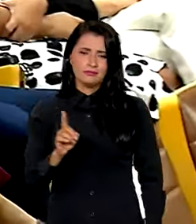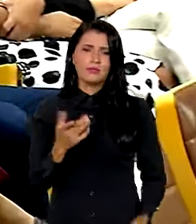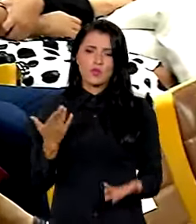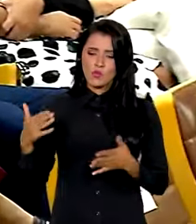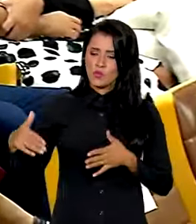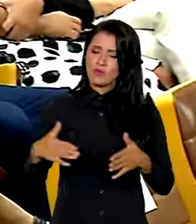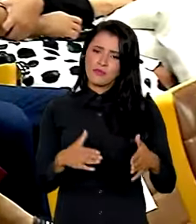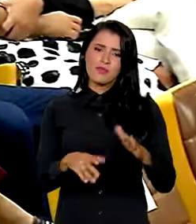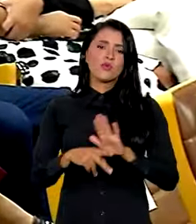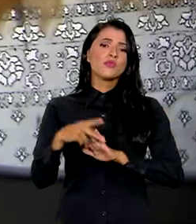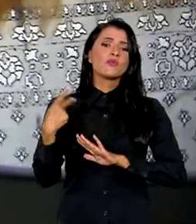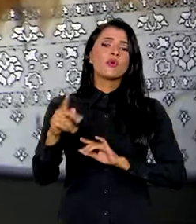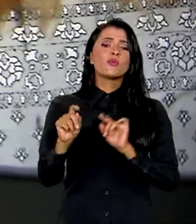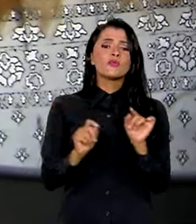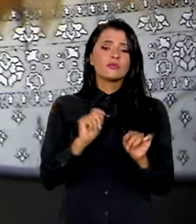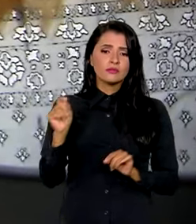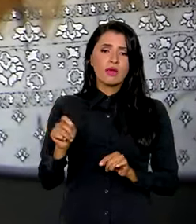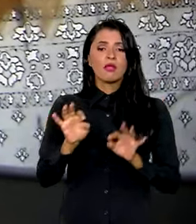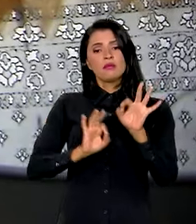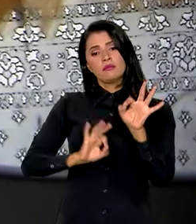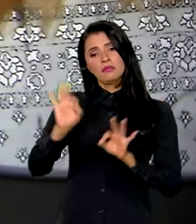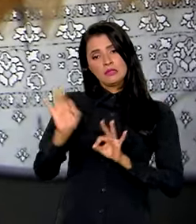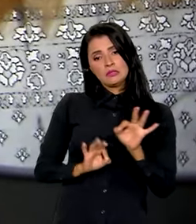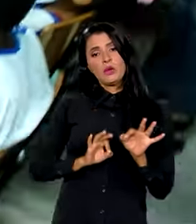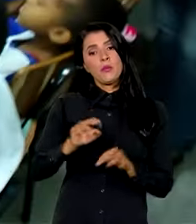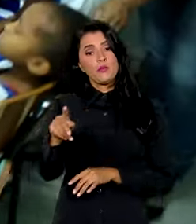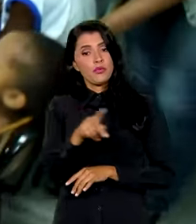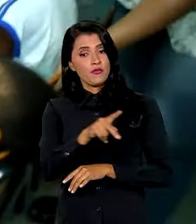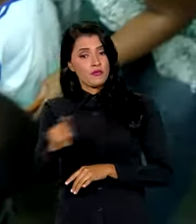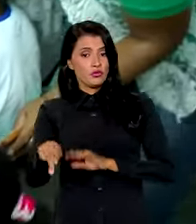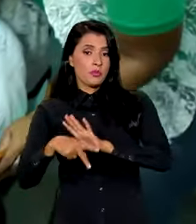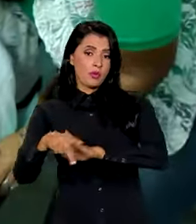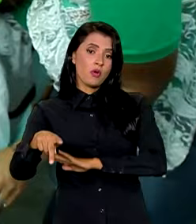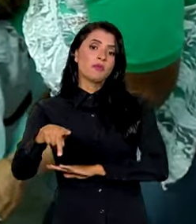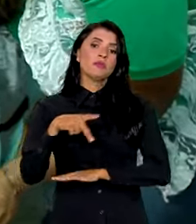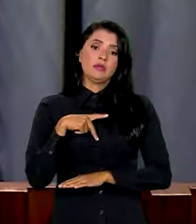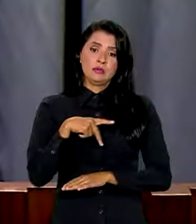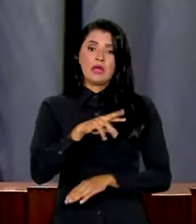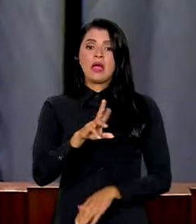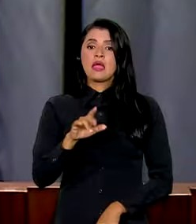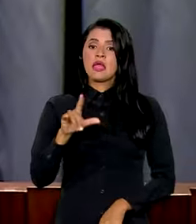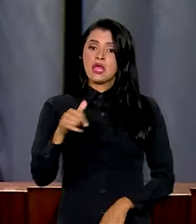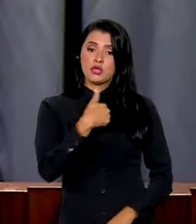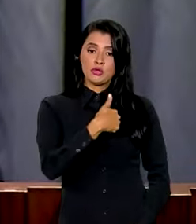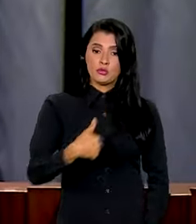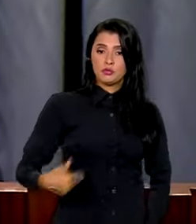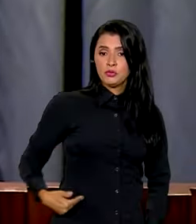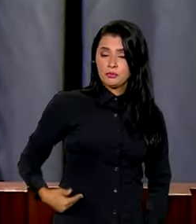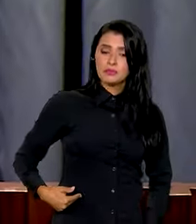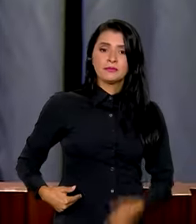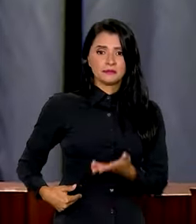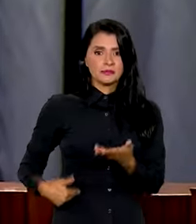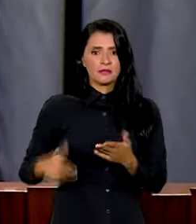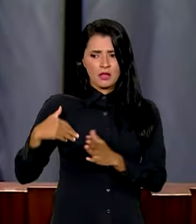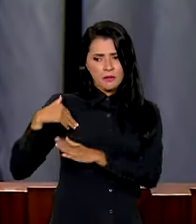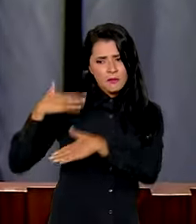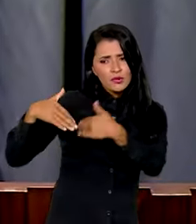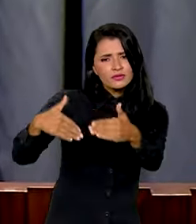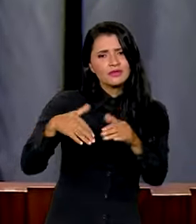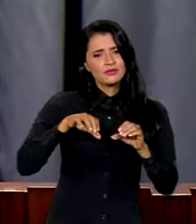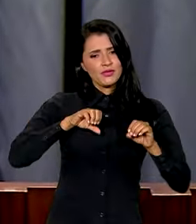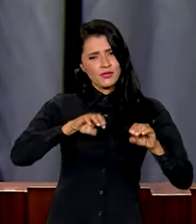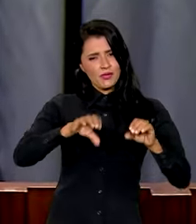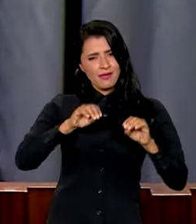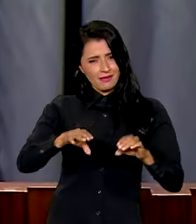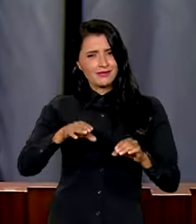caminhos apontados é a preparação de professores da rede pública. O processo da educação, principalmente na